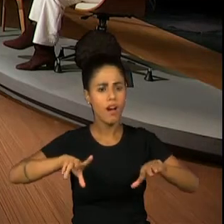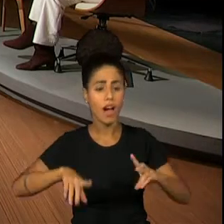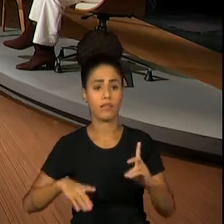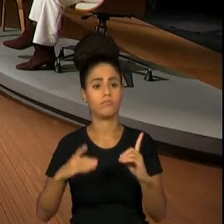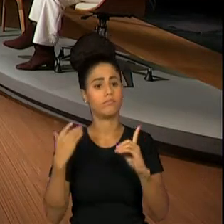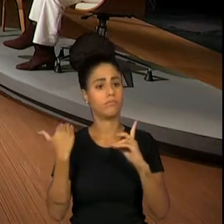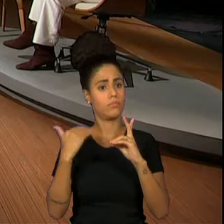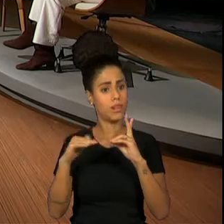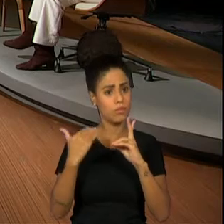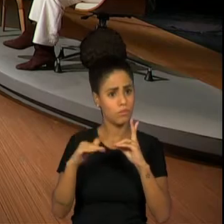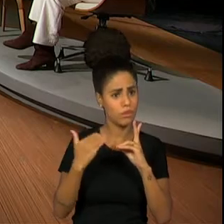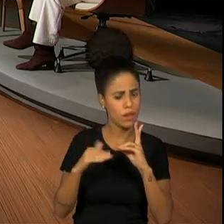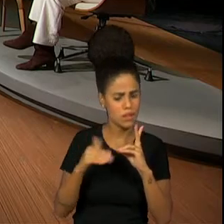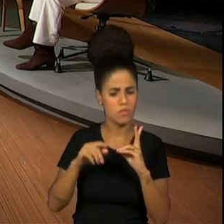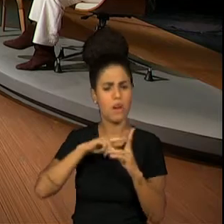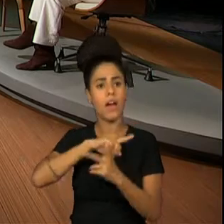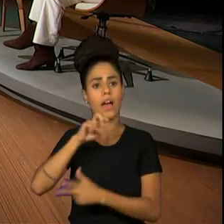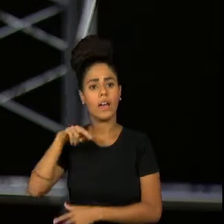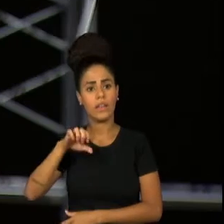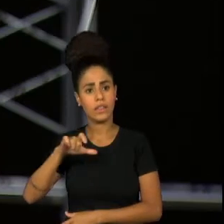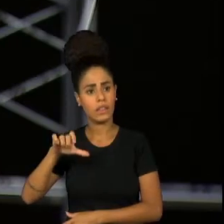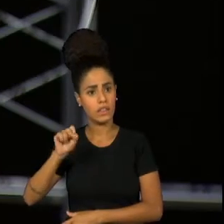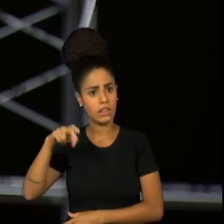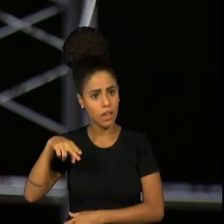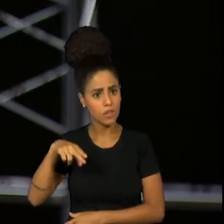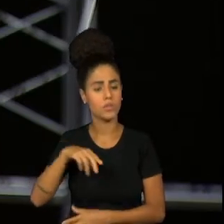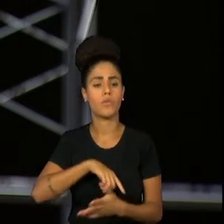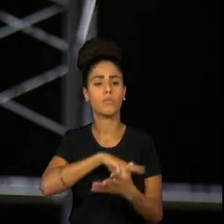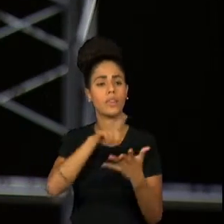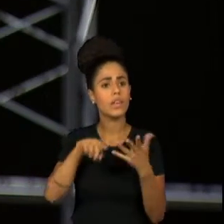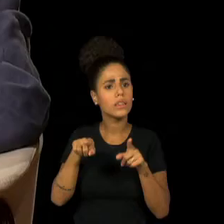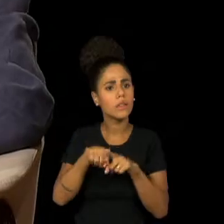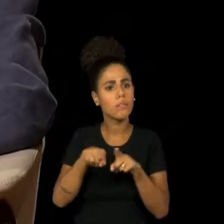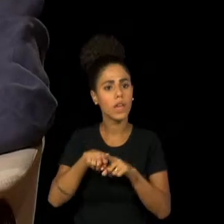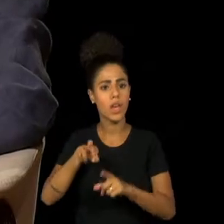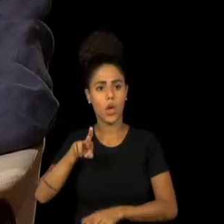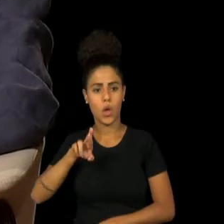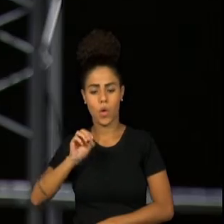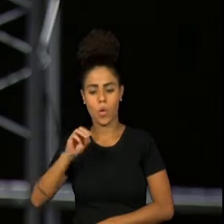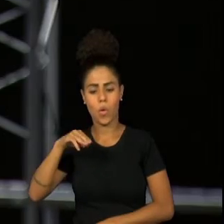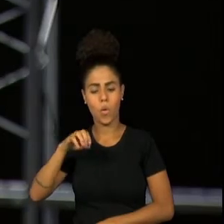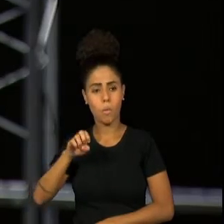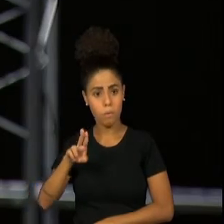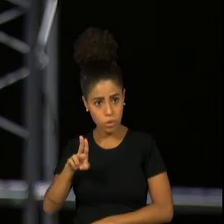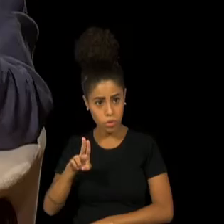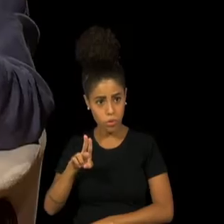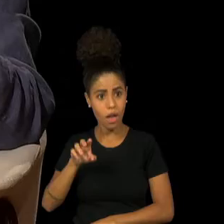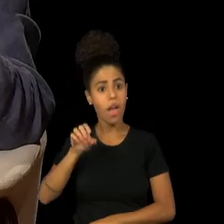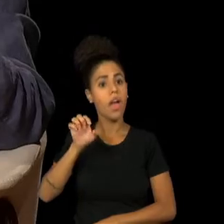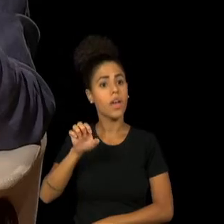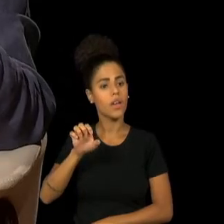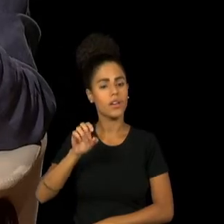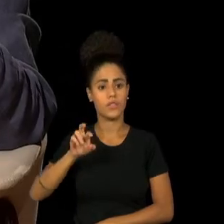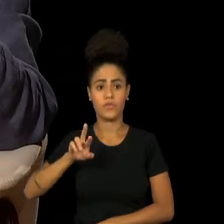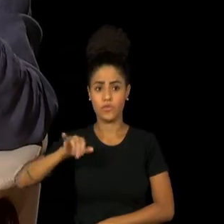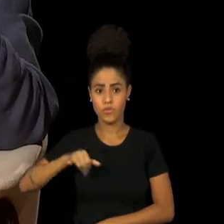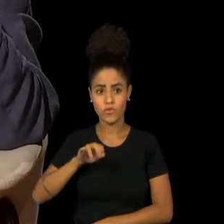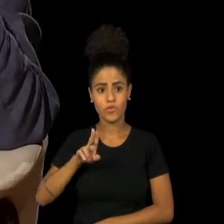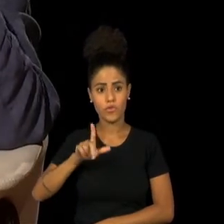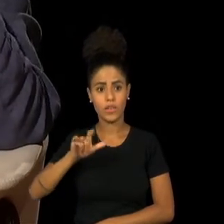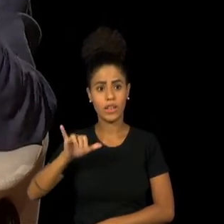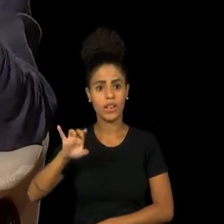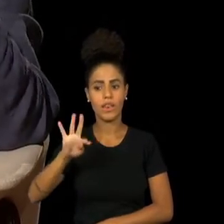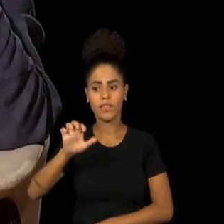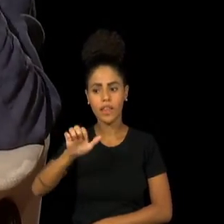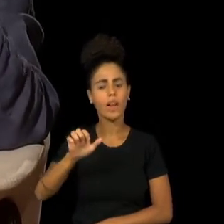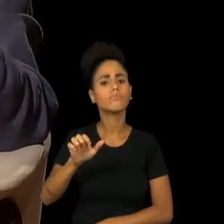Rodrigues, O Retorno, Nelson II, Rodrigues e Romeu e Julieta. E a Pedra do Reino. Pedra do Reino, naquela época, a gente